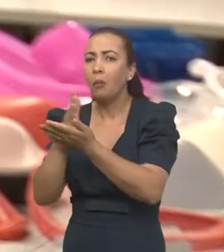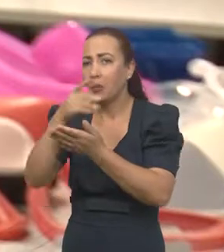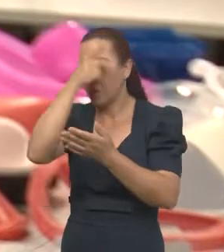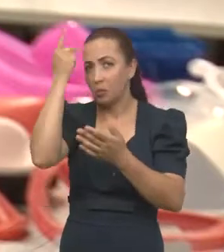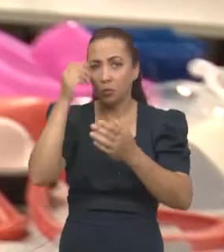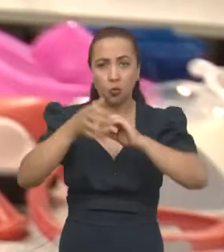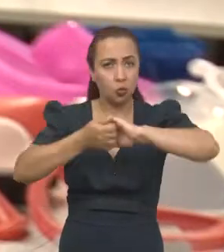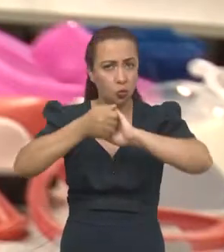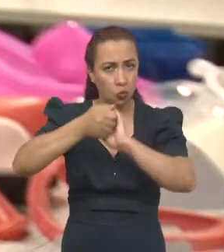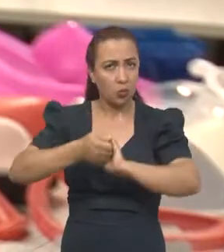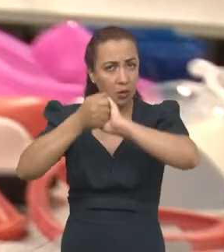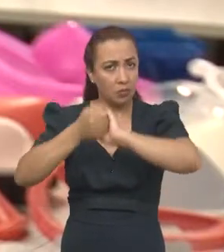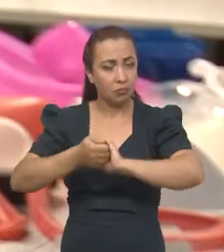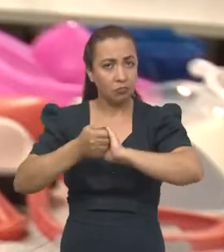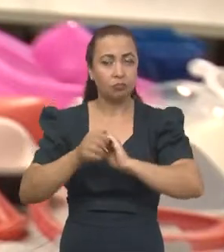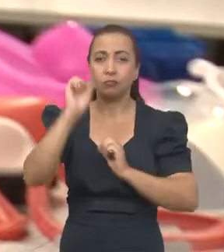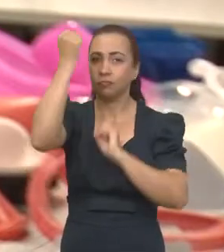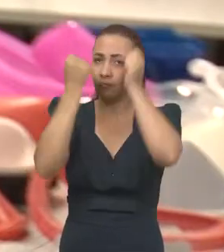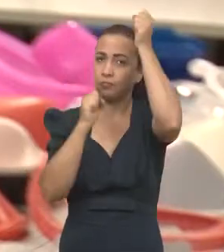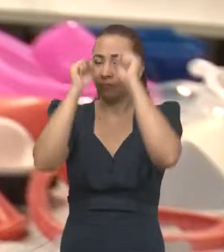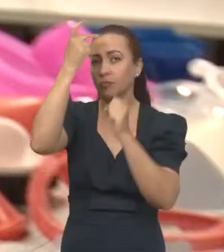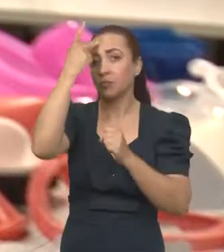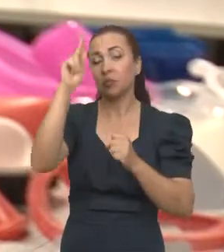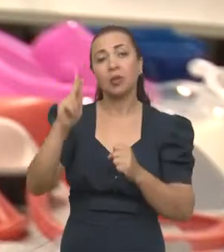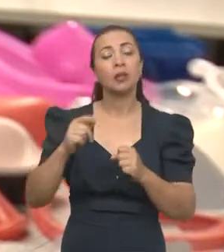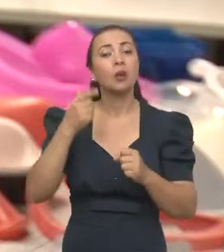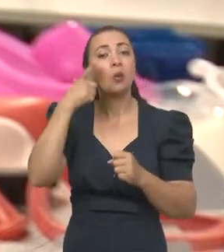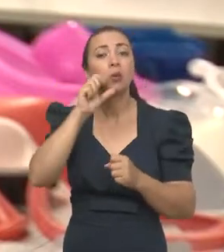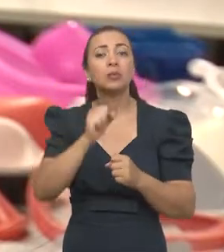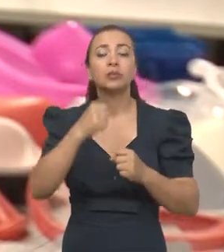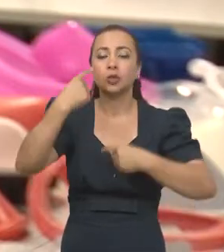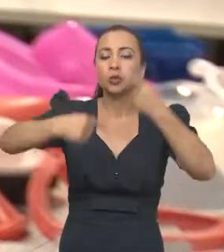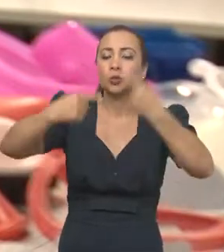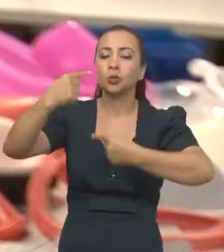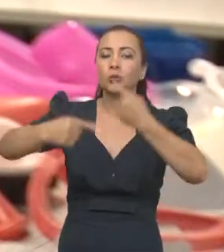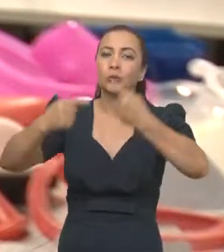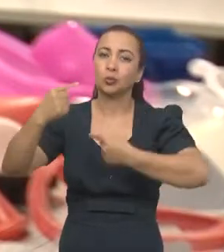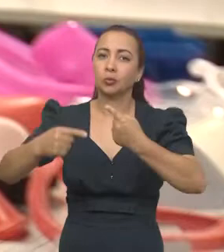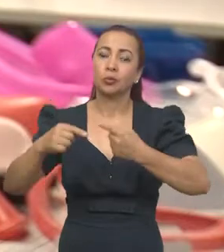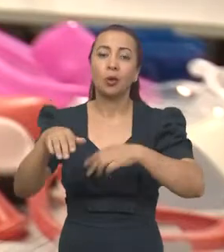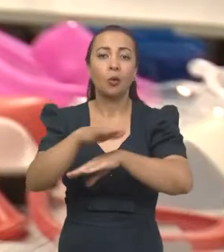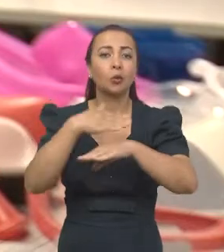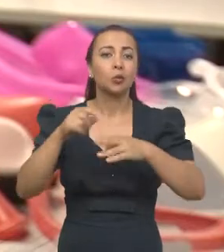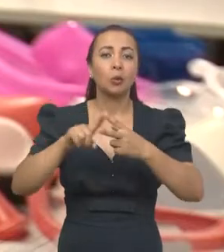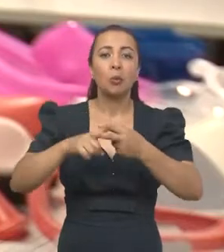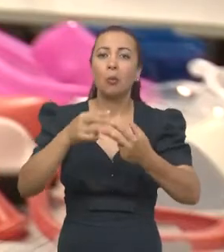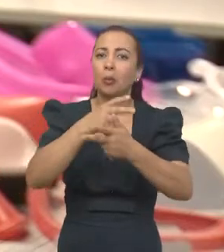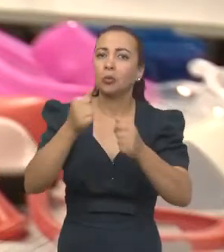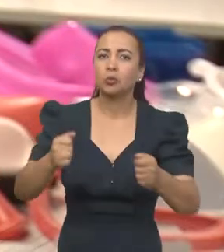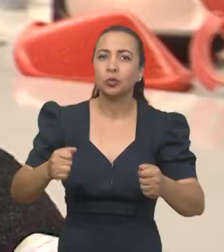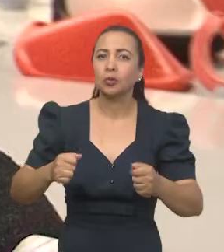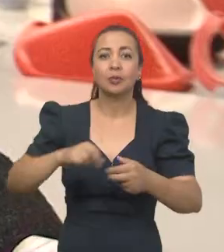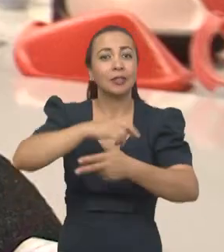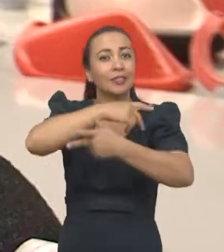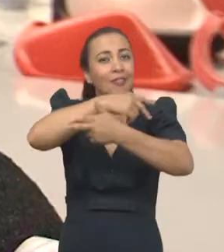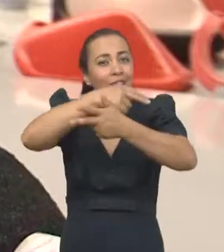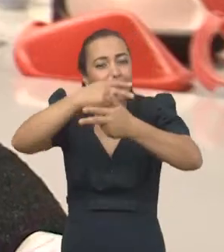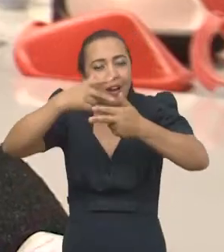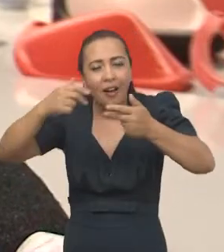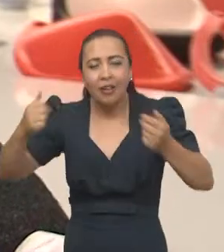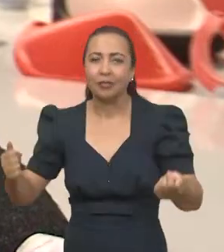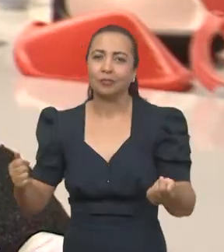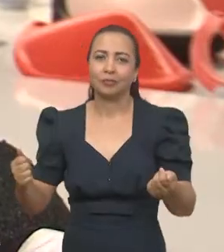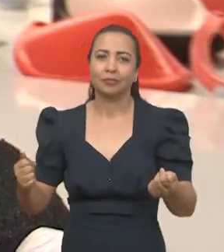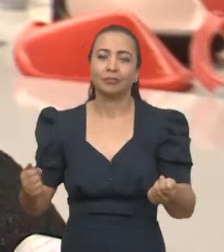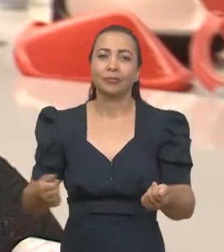parceiros na indústria, para que a gente consiga agora discutir sobre esses processos produtivos em larga escala. A gente fica muito